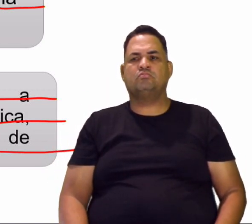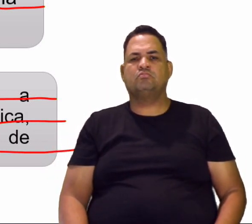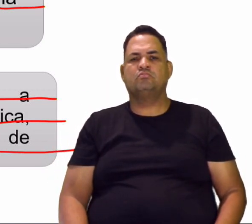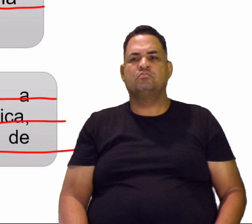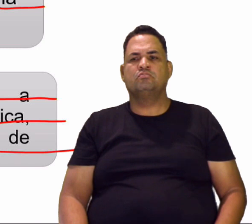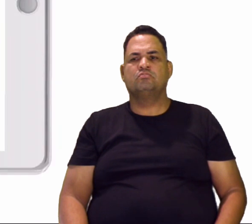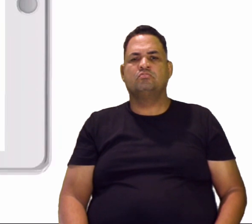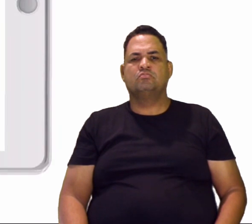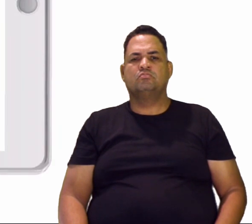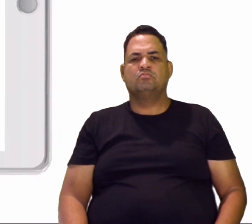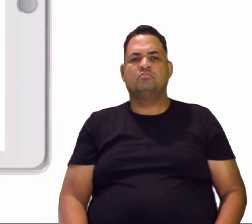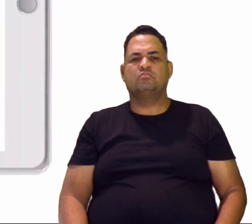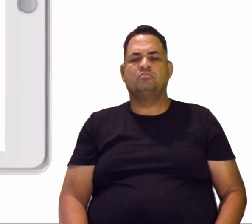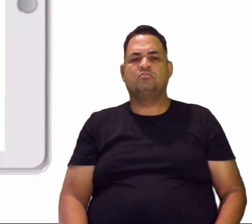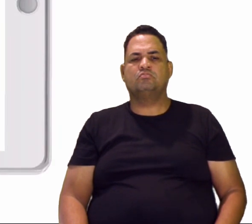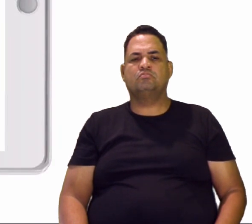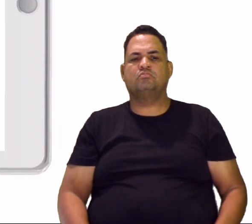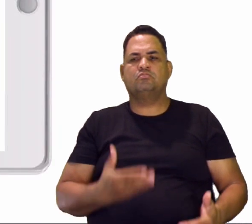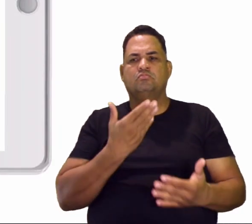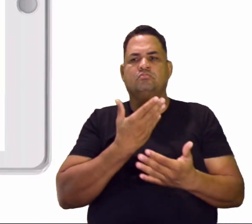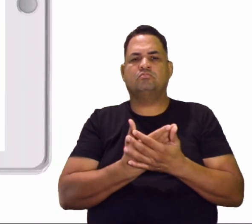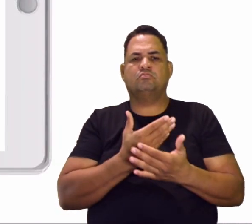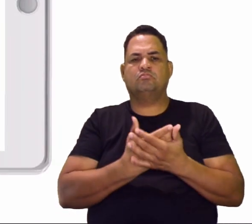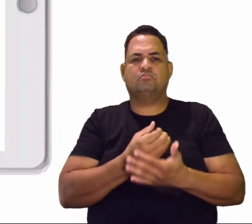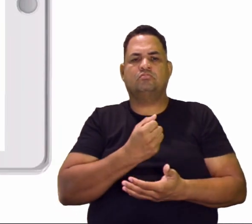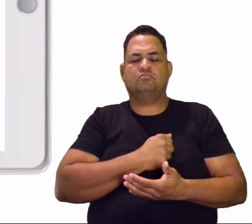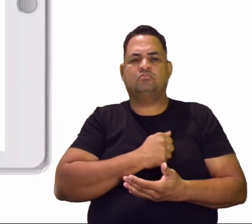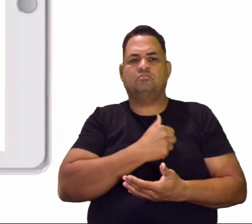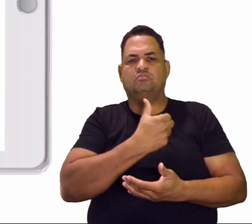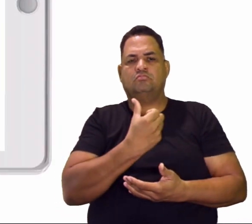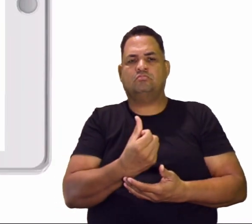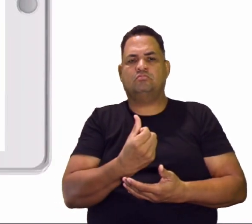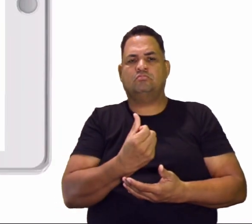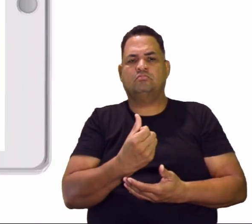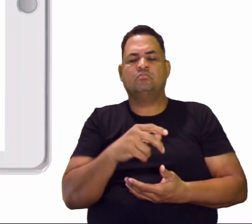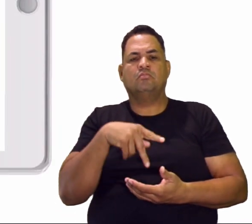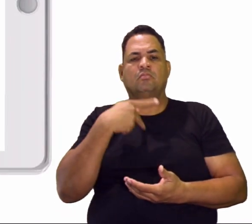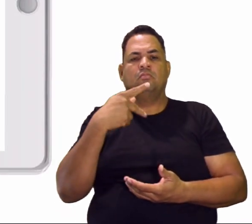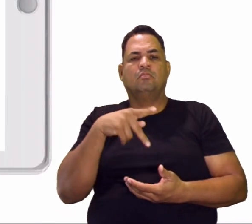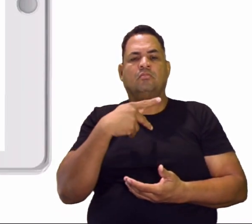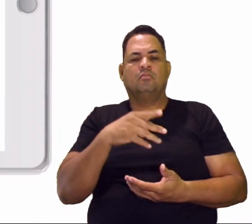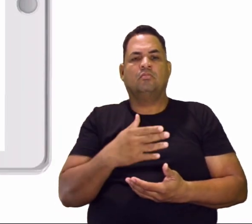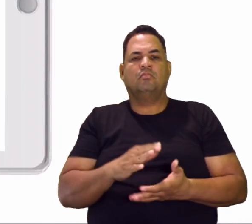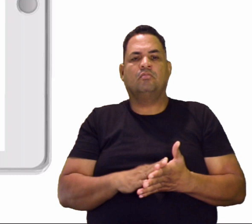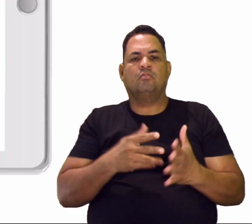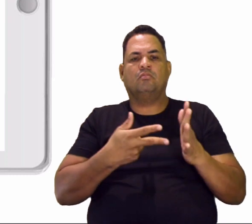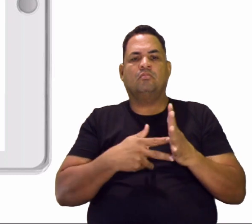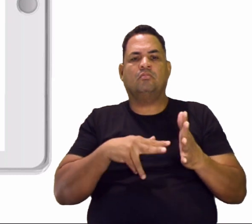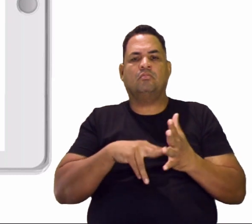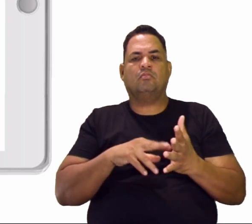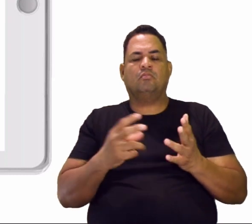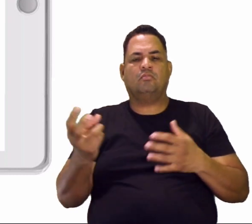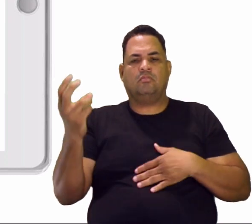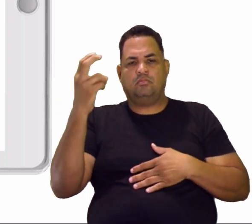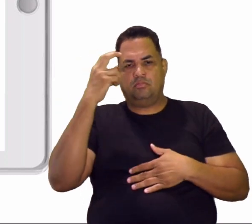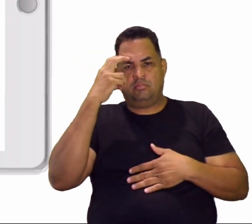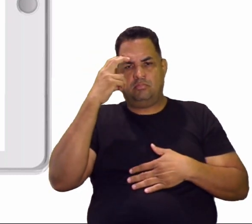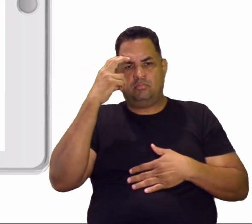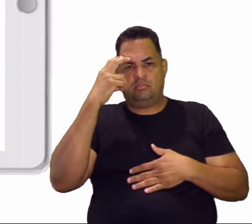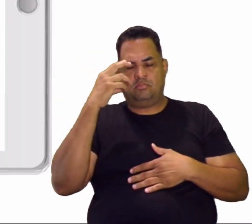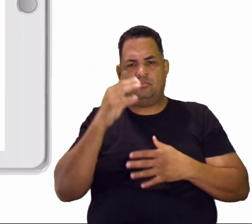Então, muito bem. Agora, vamos para a aula 16, que a gente falou sobre aí os significados da cultura,